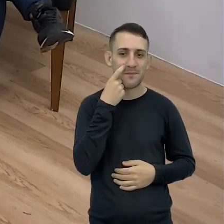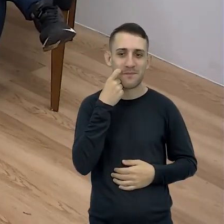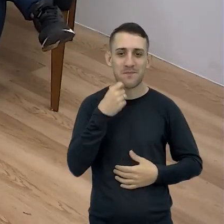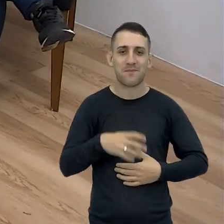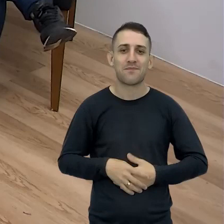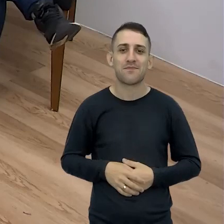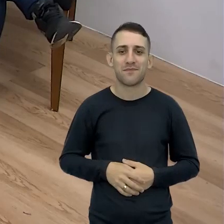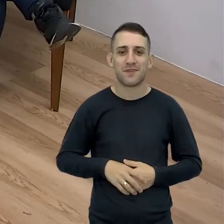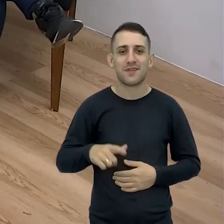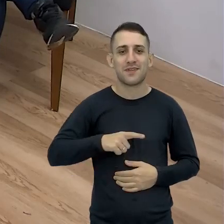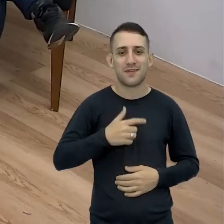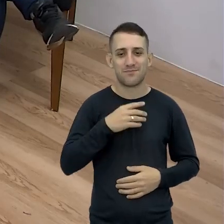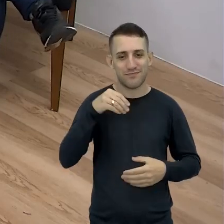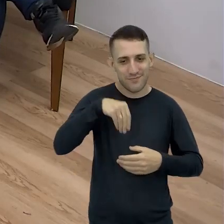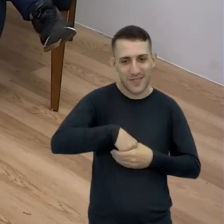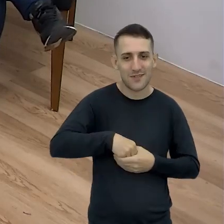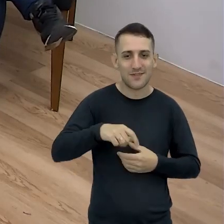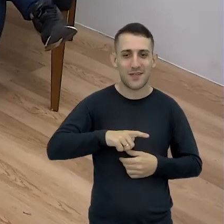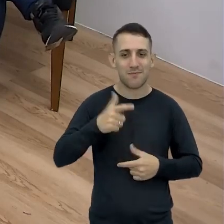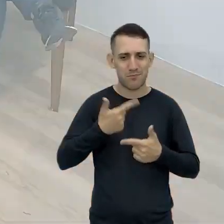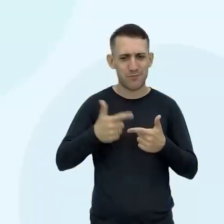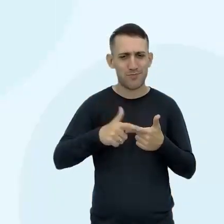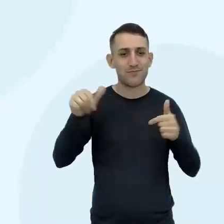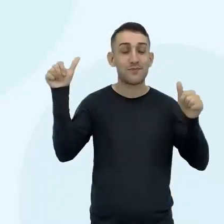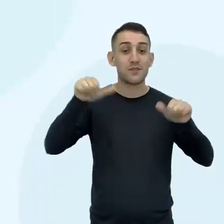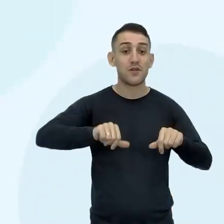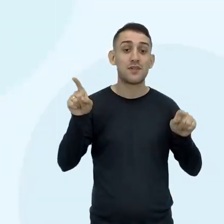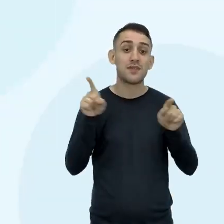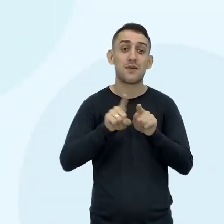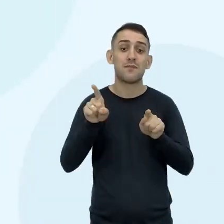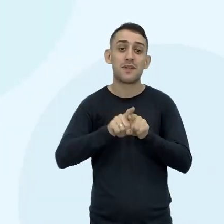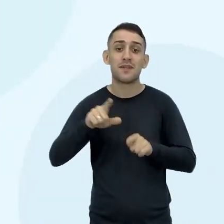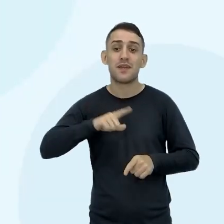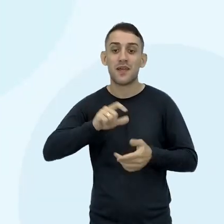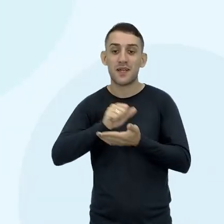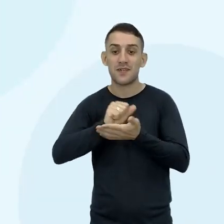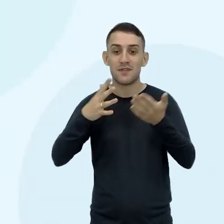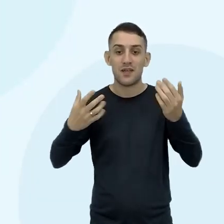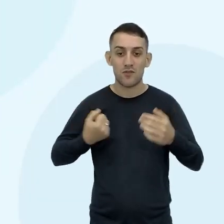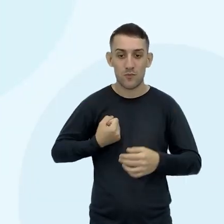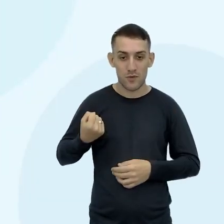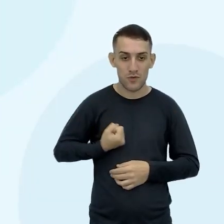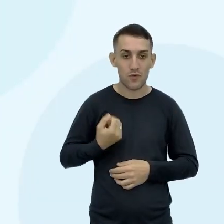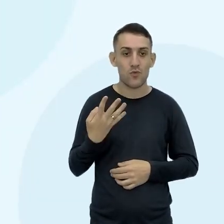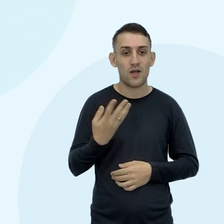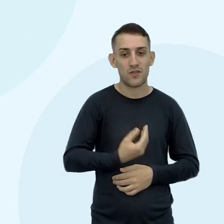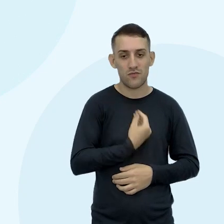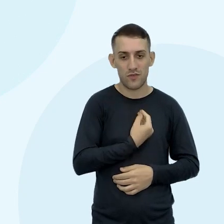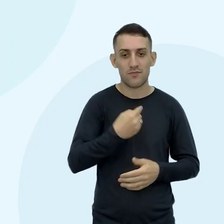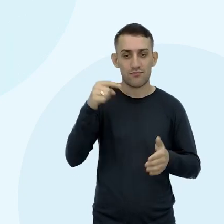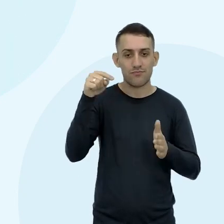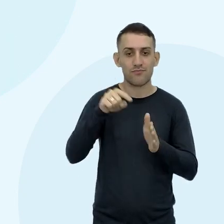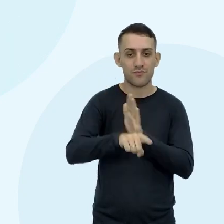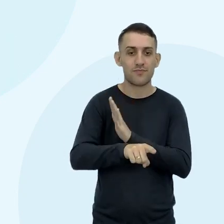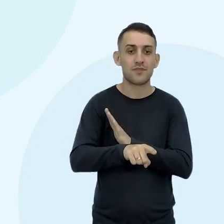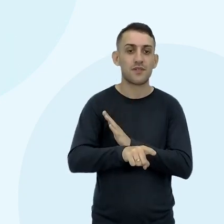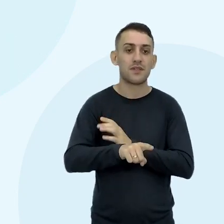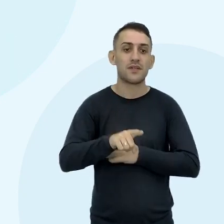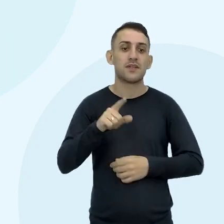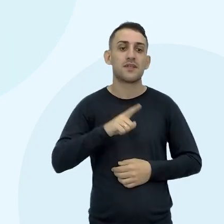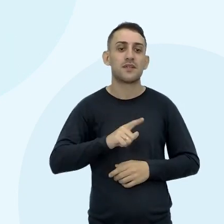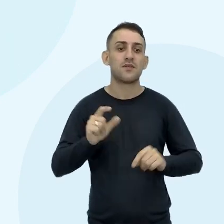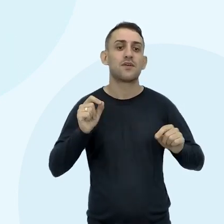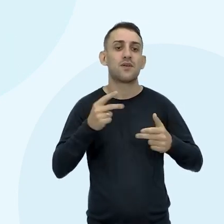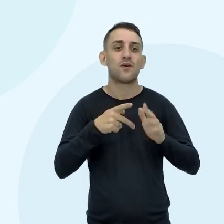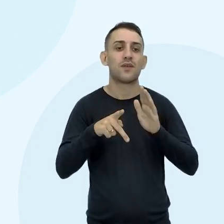Provoca aí um extremo Na sua barriga Né? E aí Atividade 4 Vida nos extremos Aí tem a pessoa Que